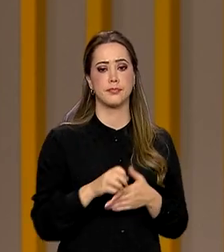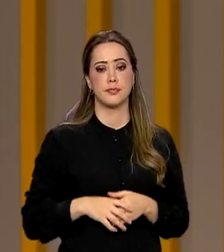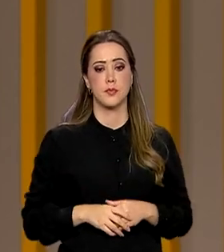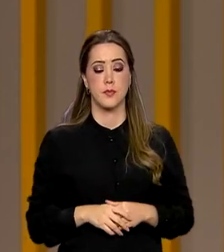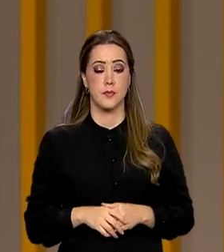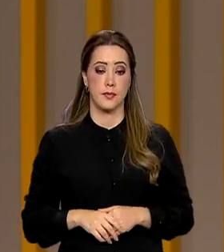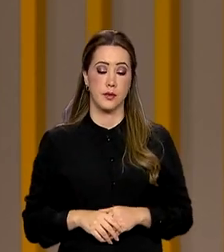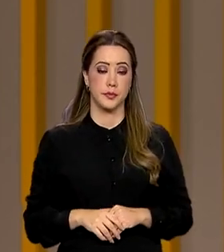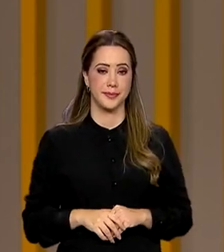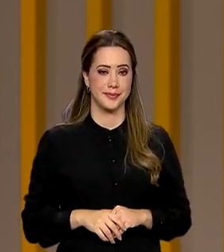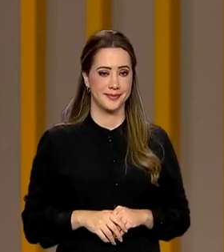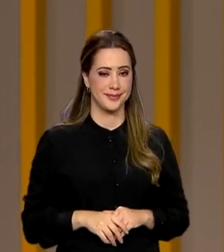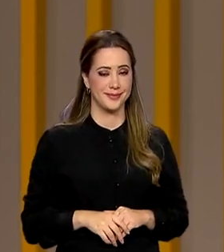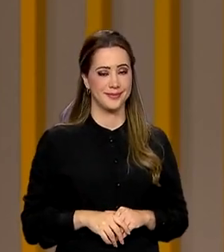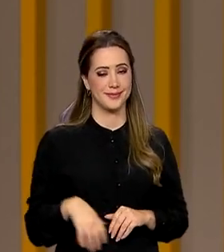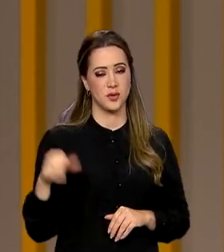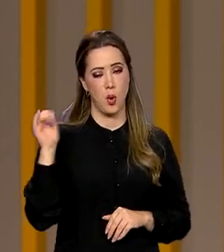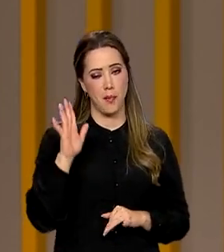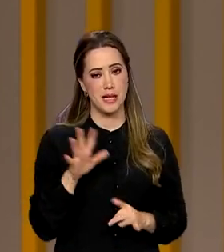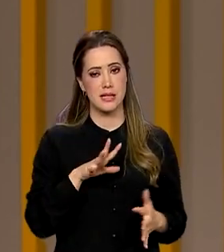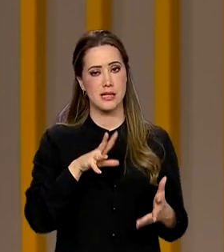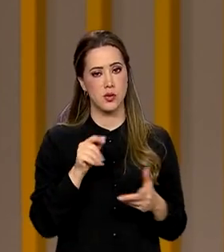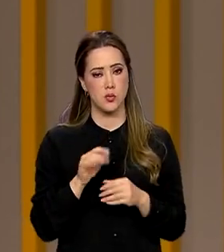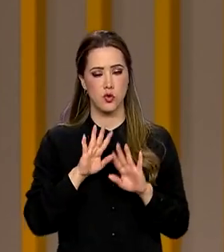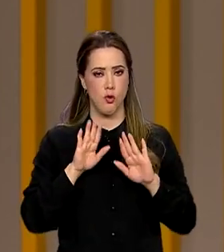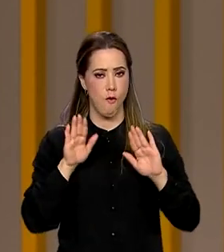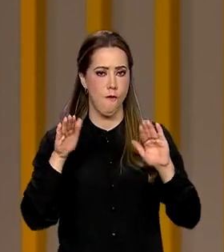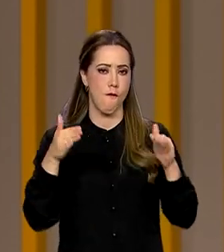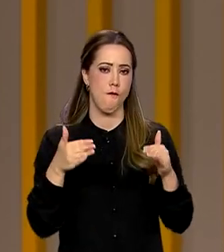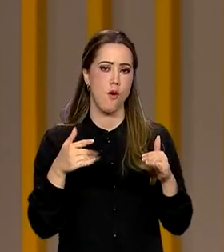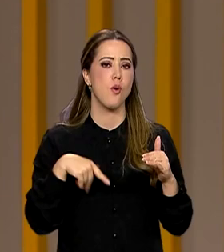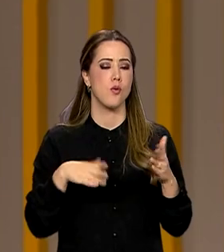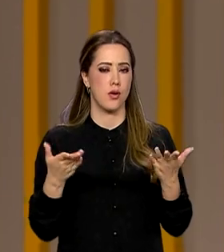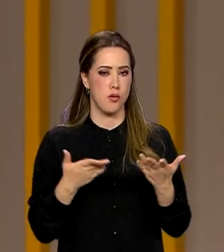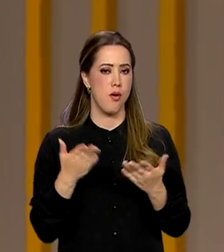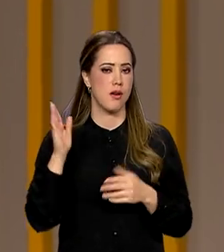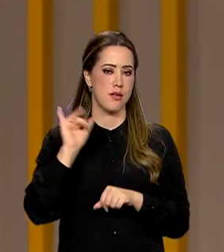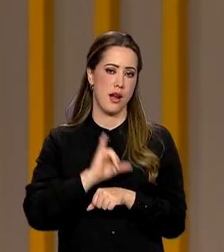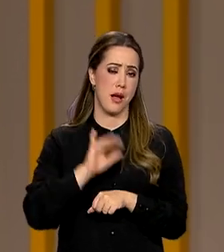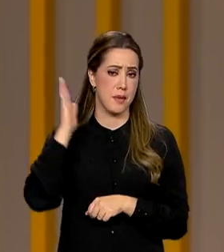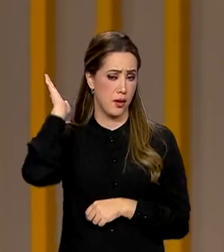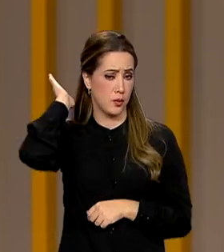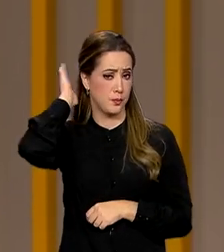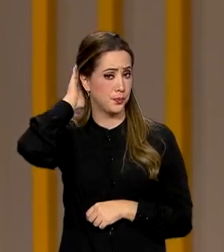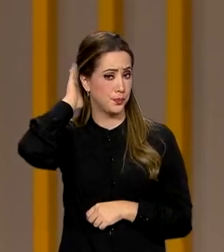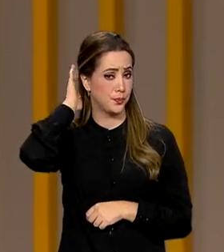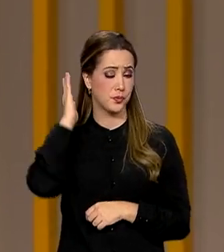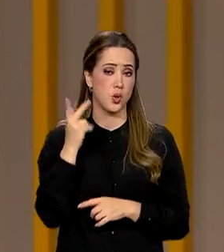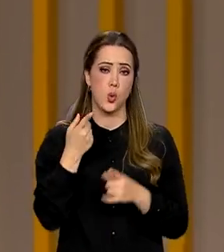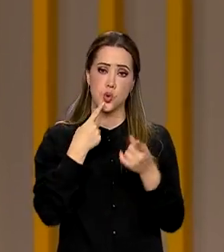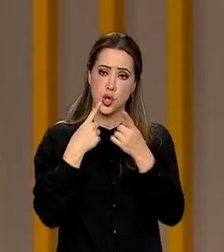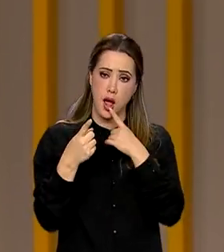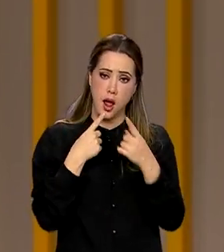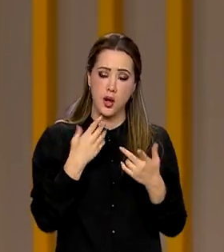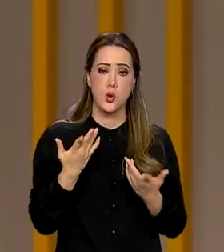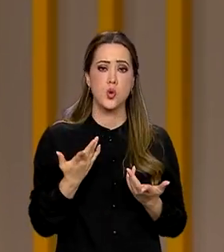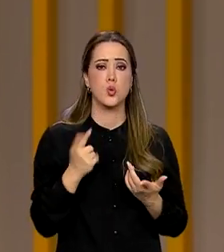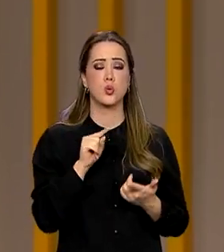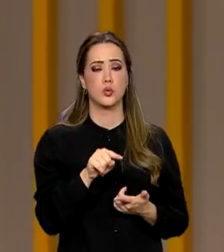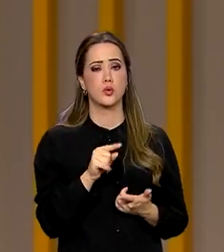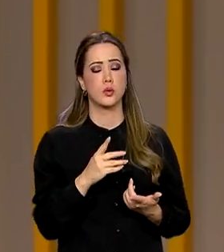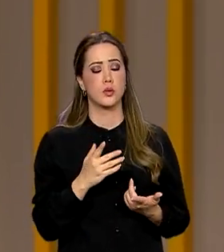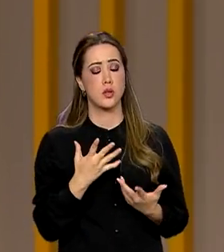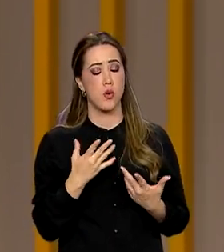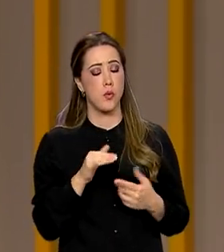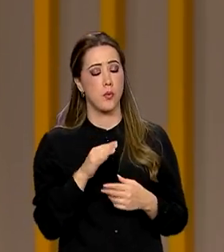E como o Brasil e o mundo meio que se voltaram para Belém nesses dias todos, com os diálogos amazônicos e a cúpula da Amazônia,